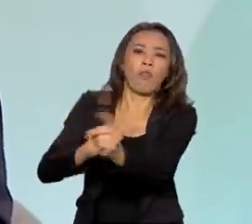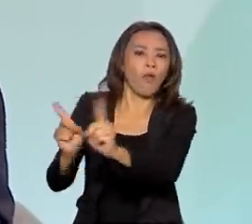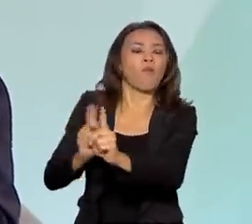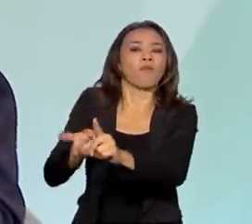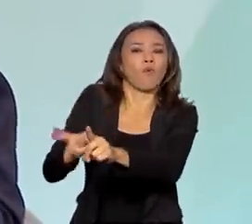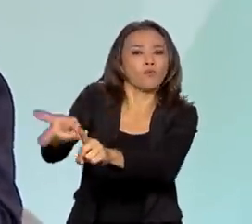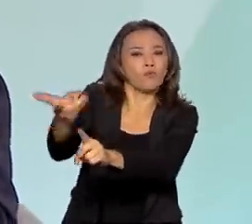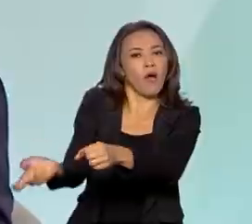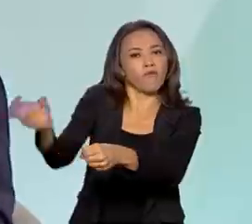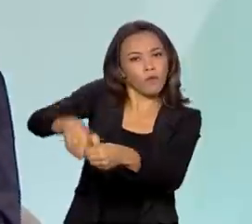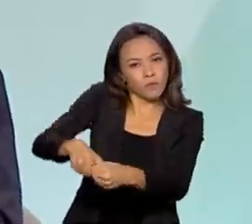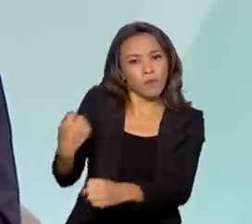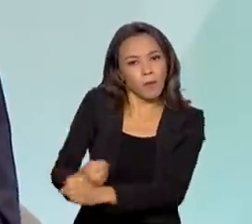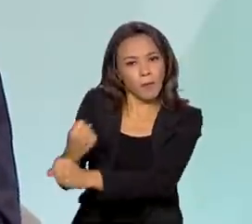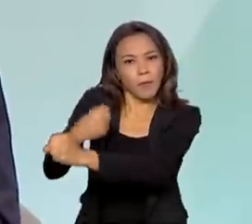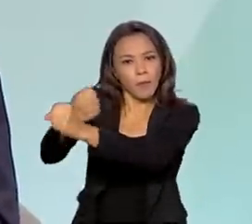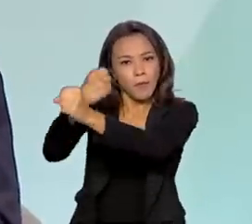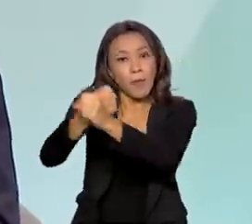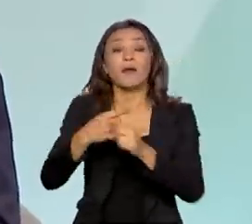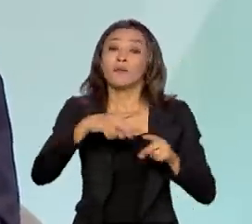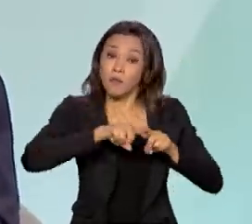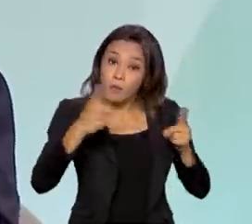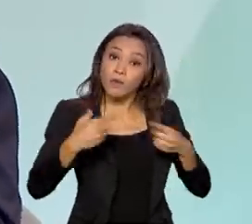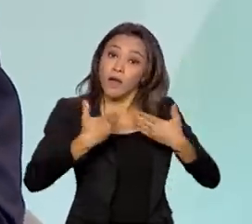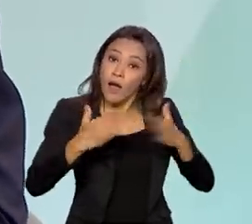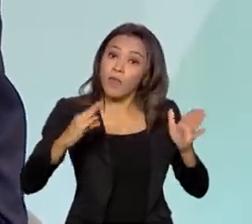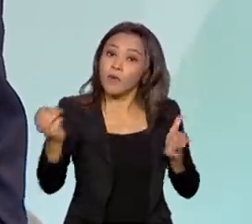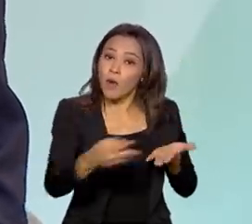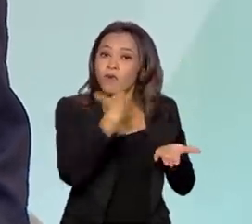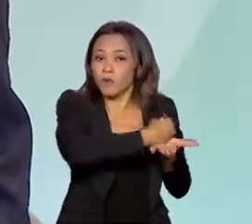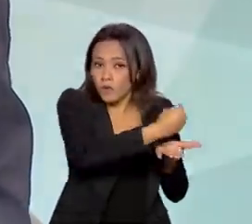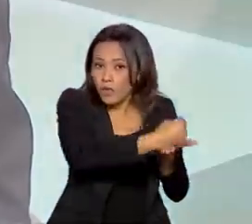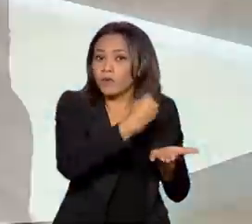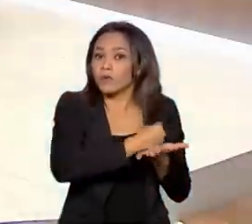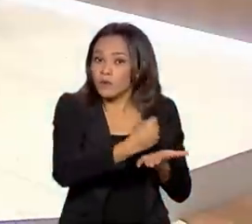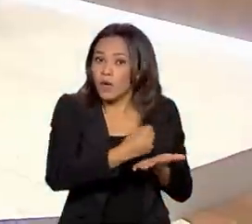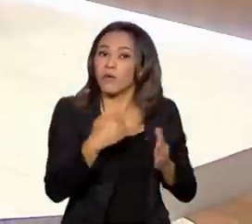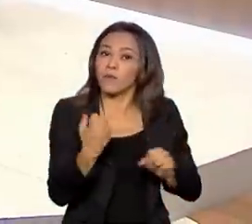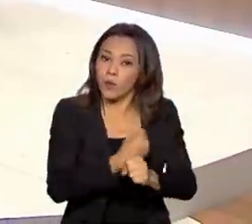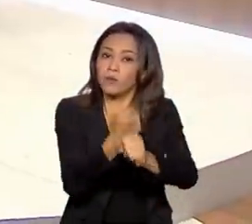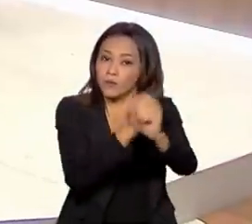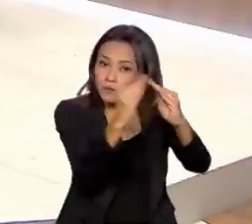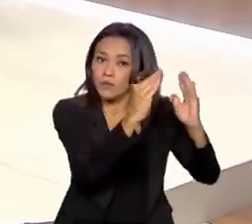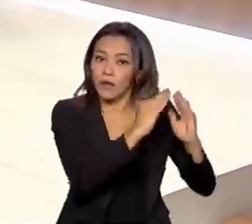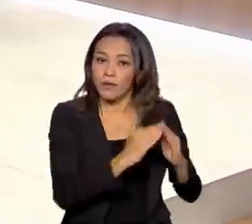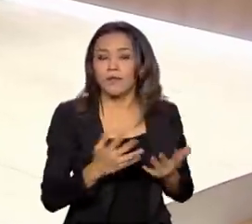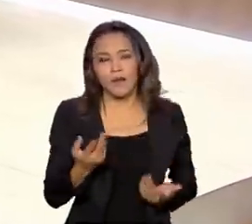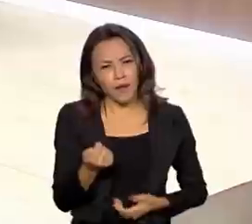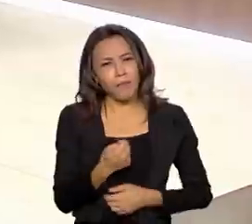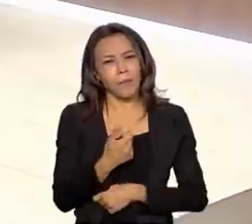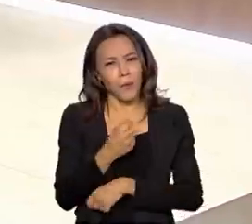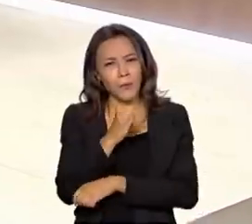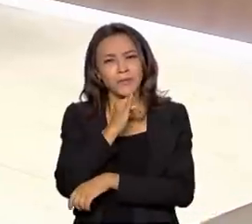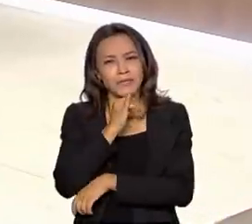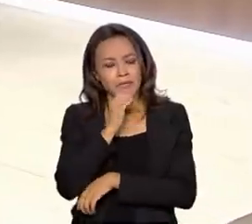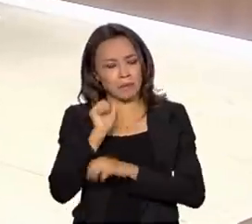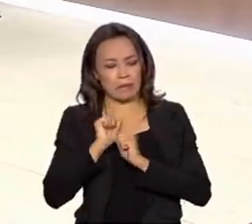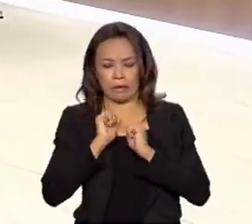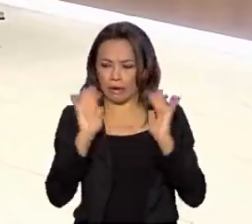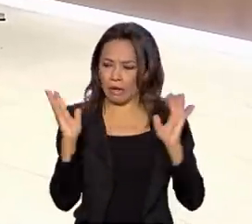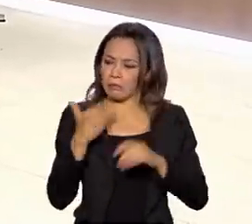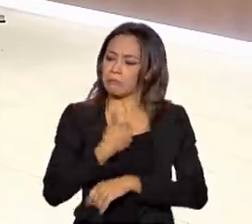e entregando, abre-se o espaço para novas contratações. Eu acho que são poucos exemplos mais claros de